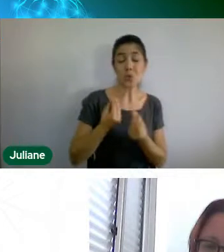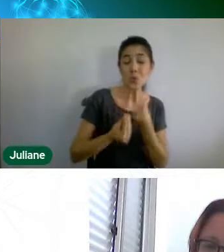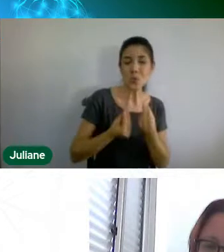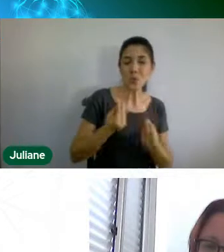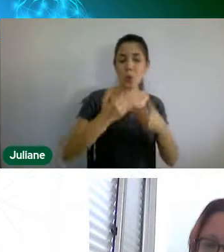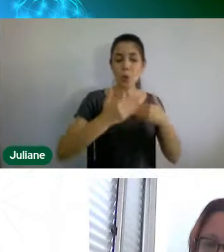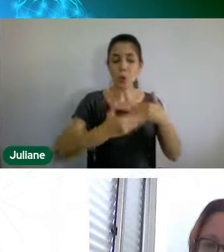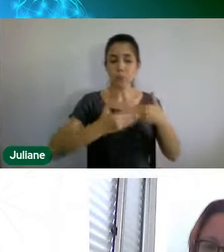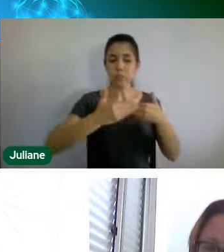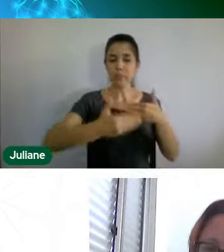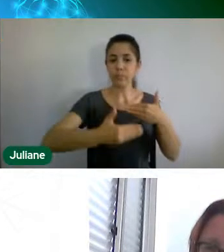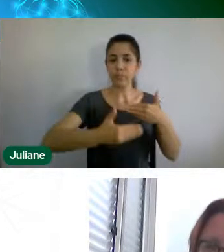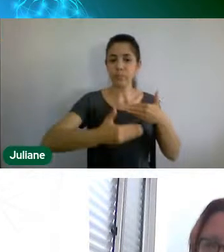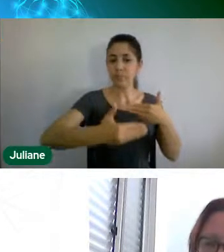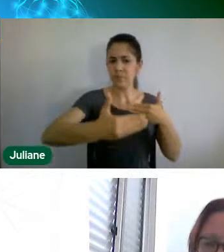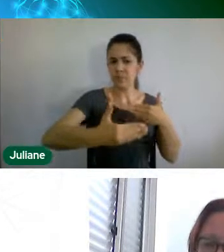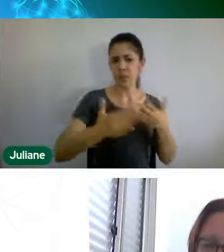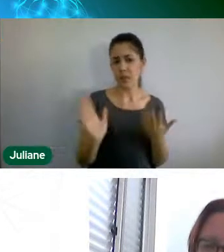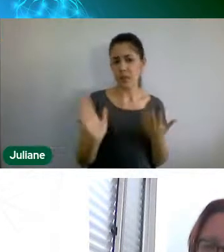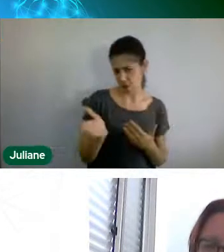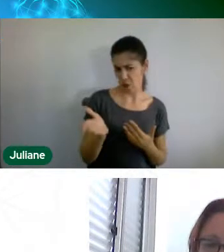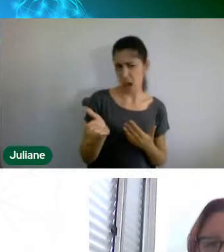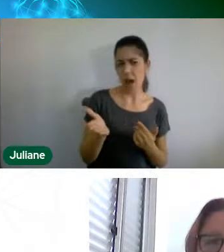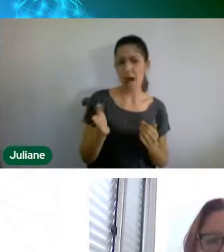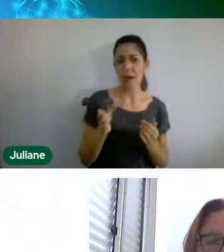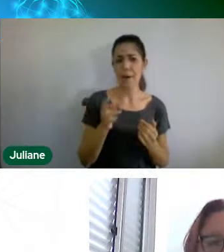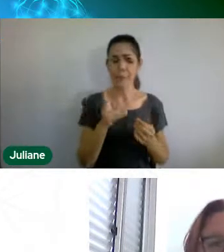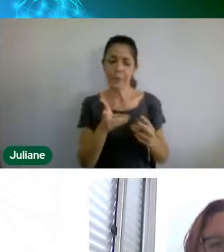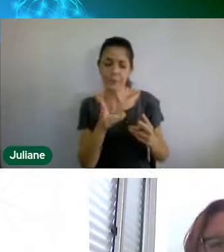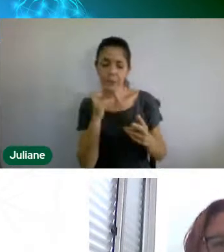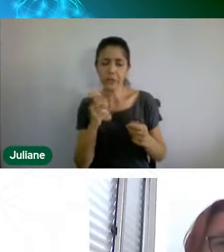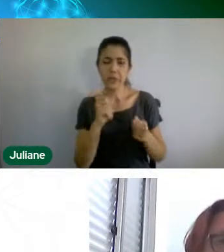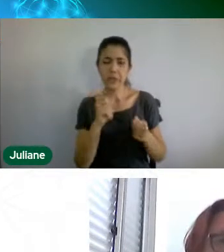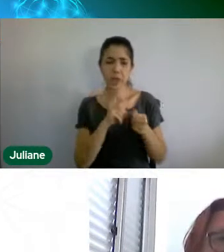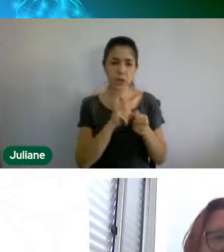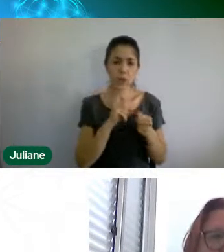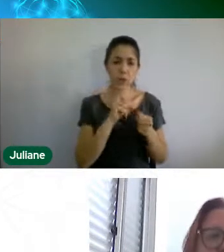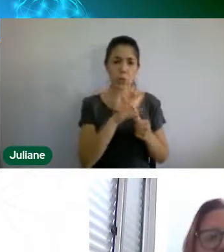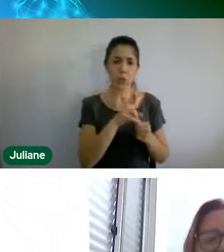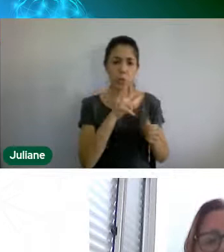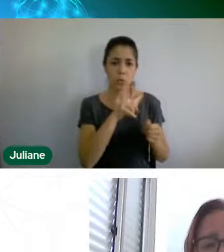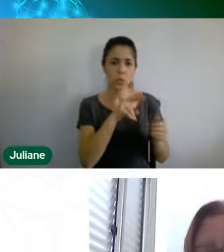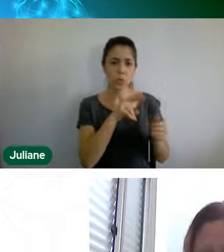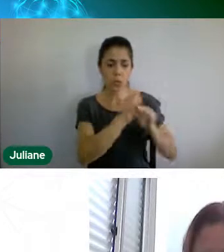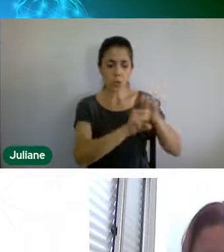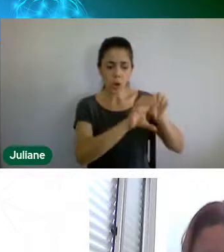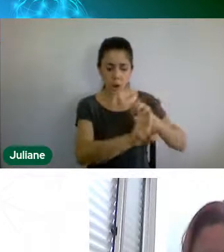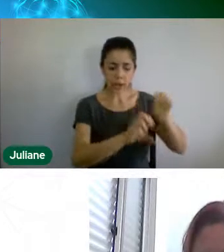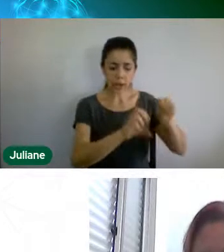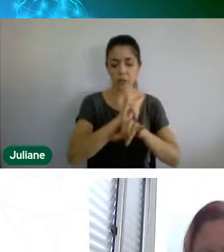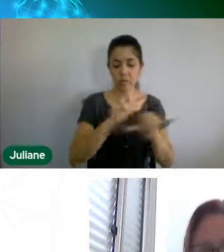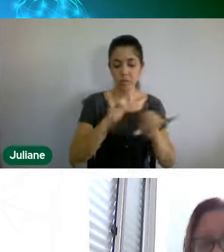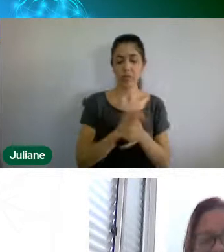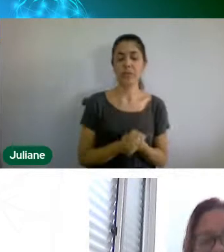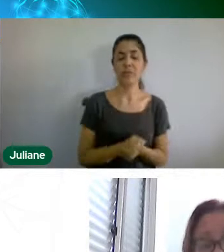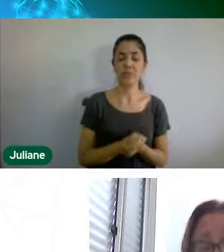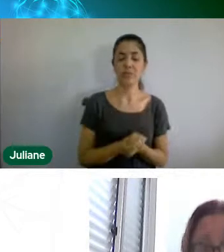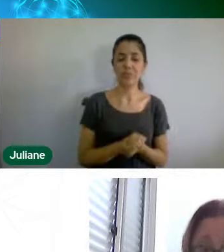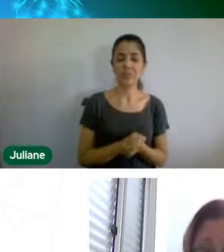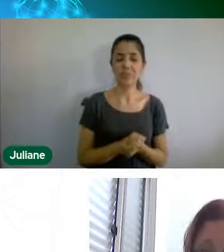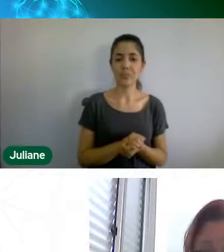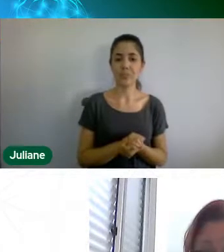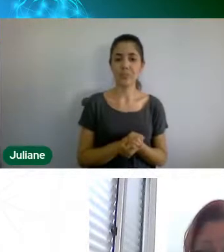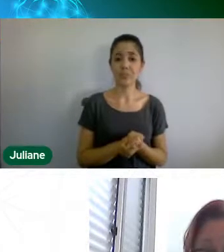detecções, e me conta um pouco, assim, sobre isso. Bem, a rede Naukárias, ela surgiu desde